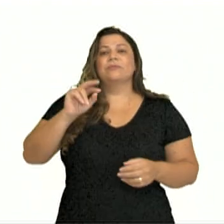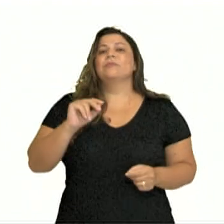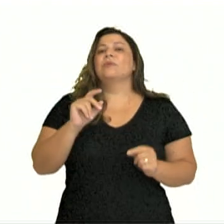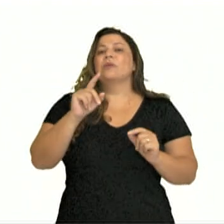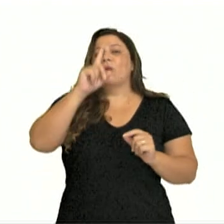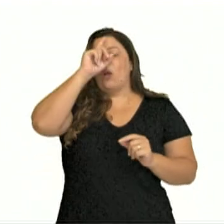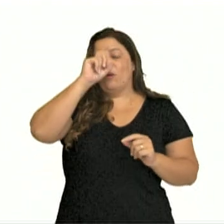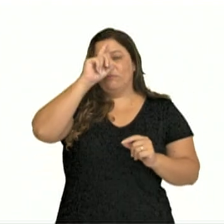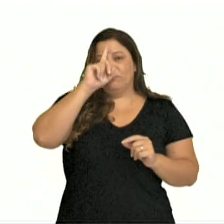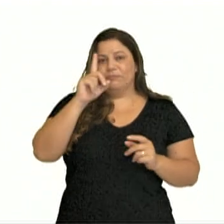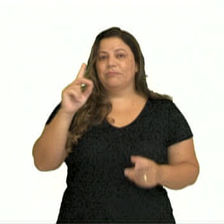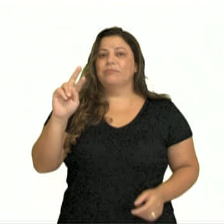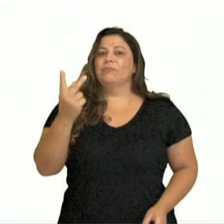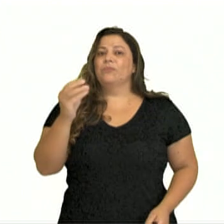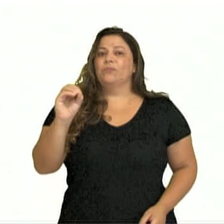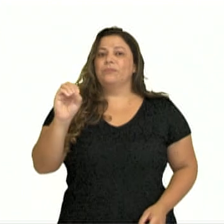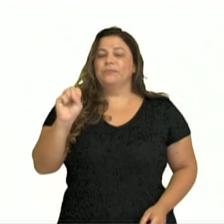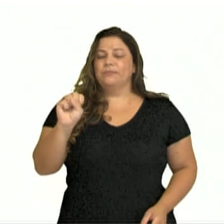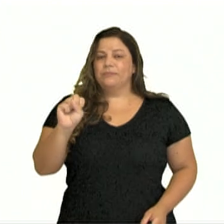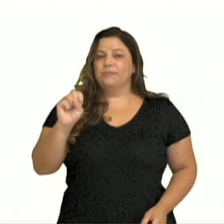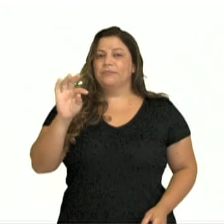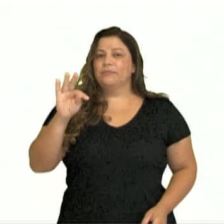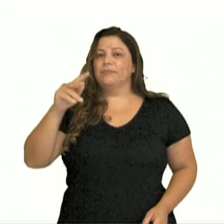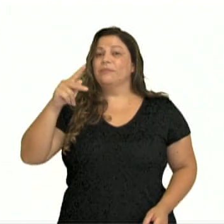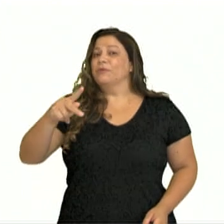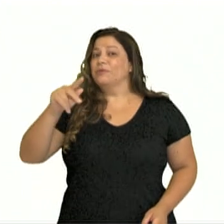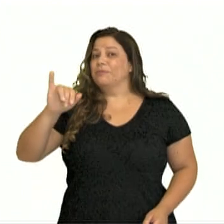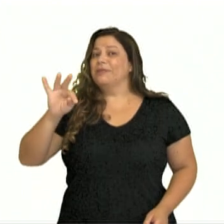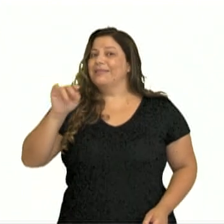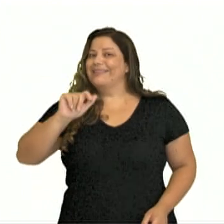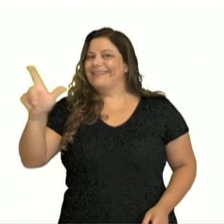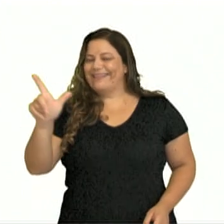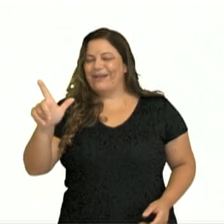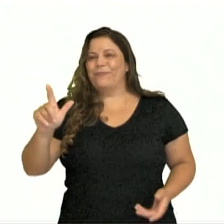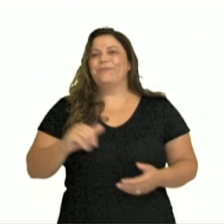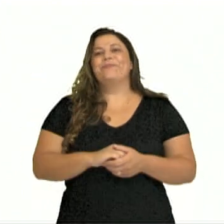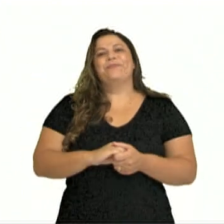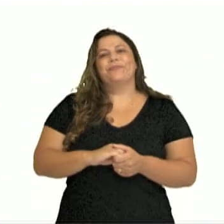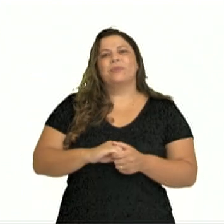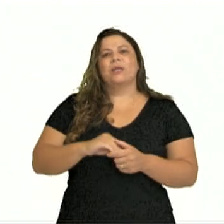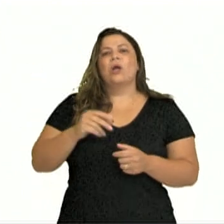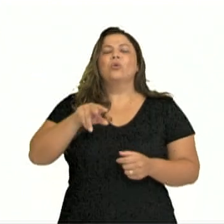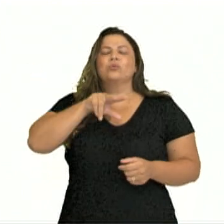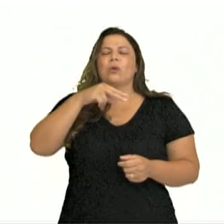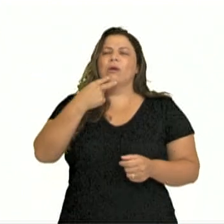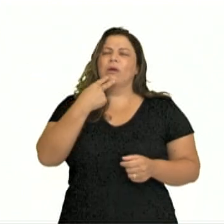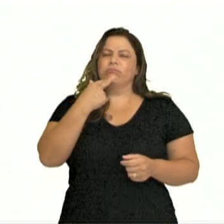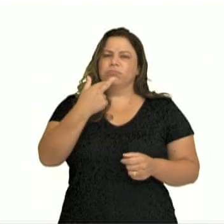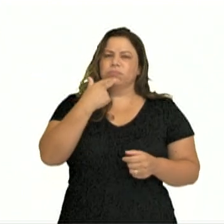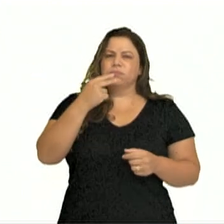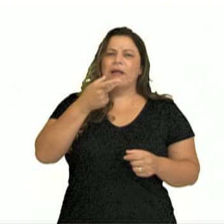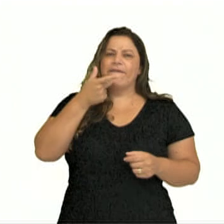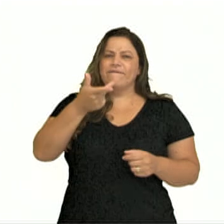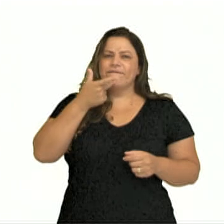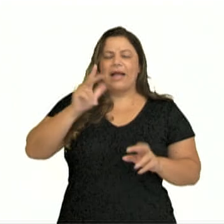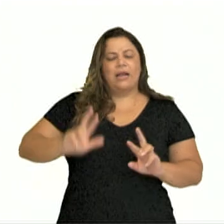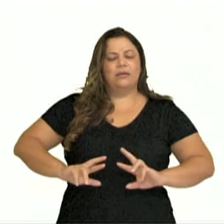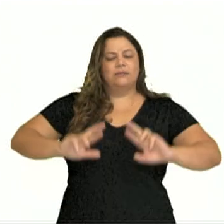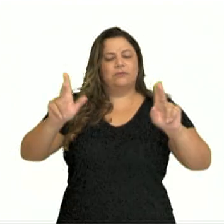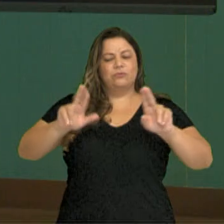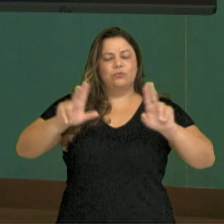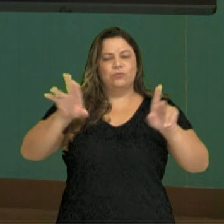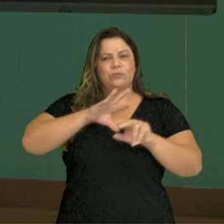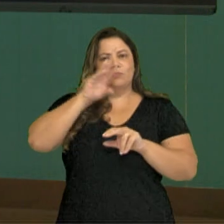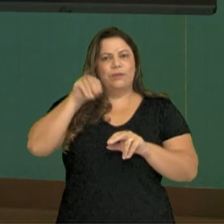hospital. O H em inglês tem um sonzinho de R. Se escreve da maneira, da mesma maneira que